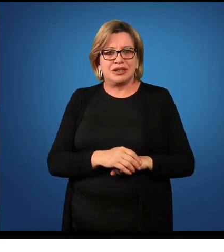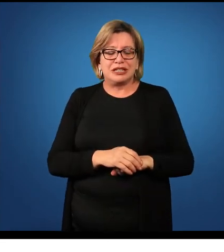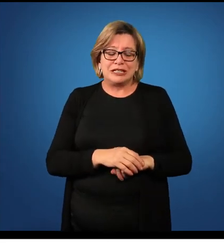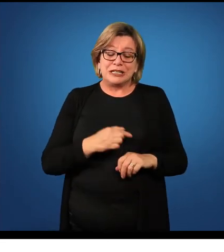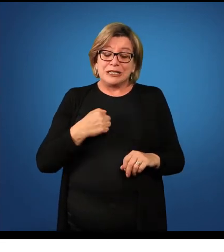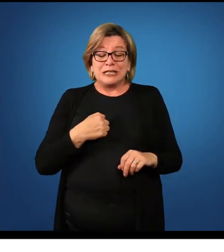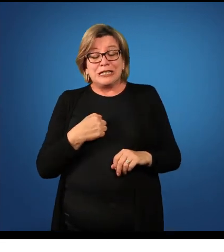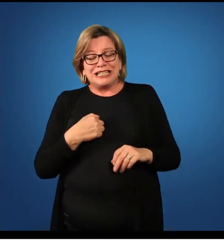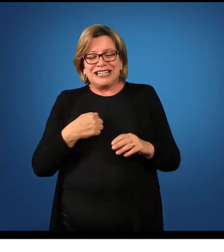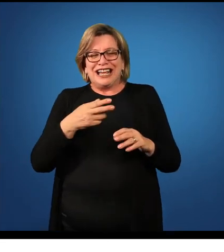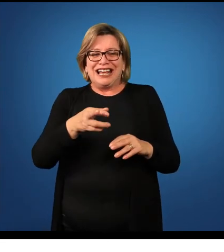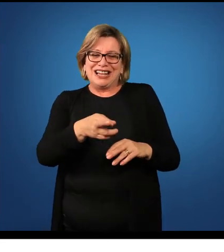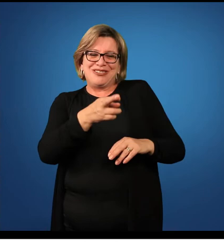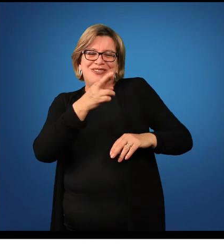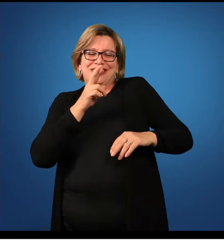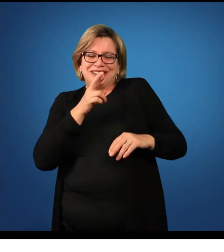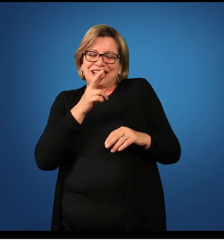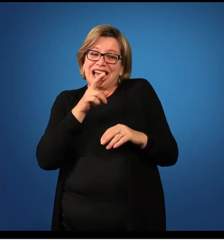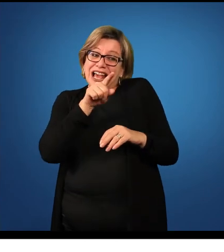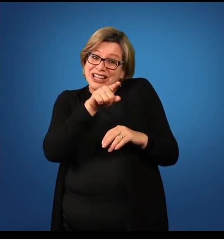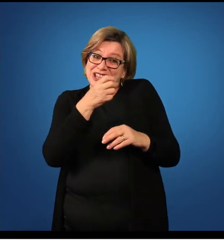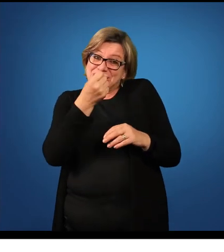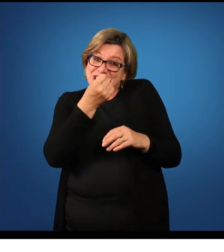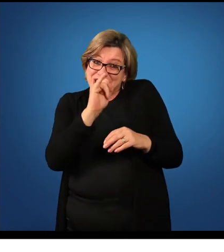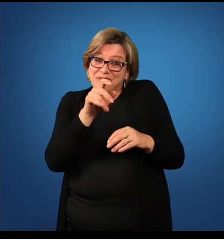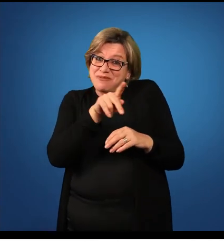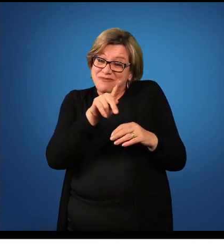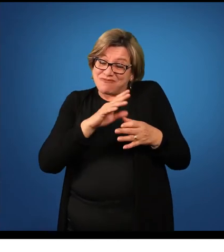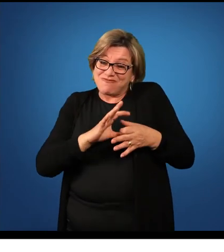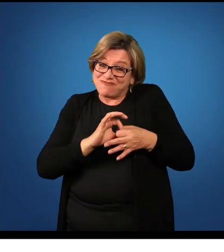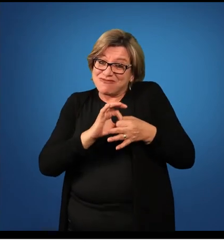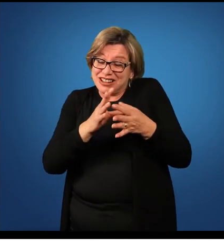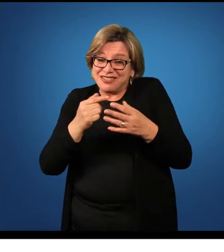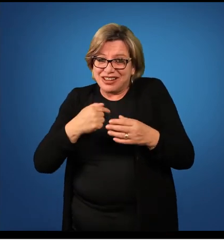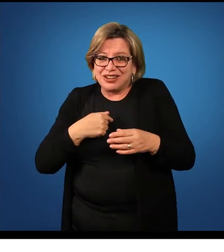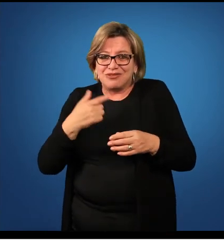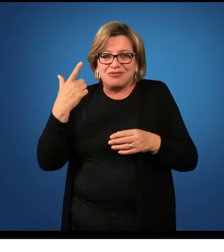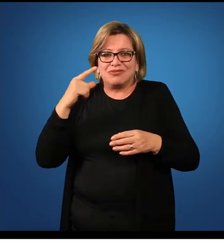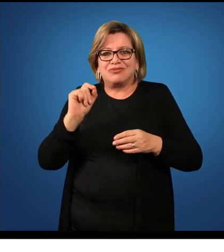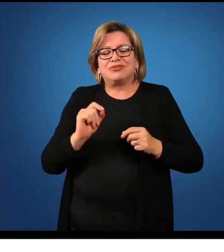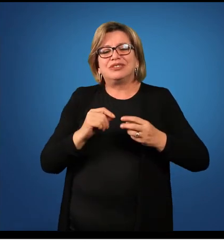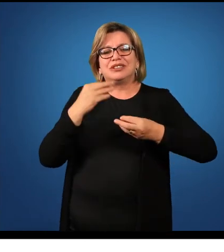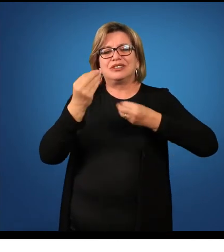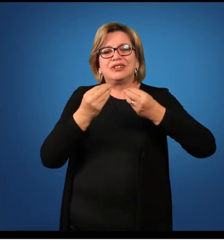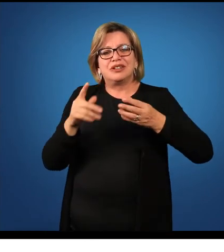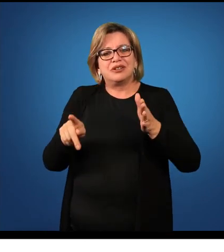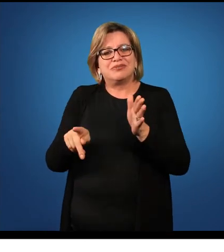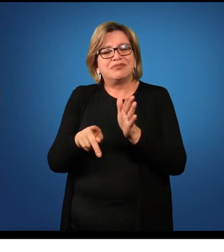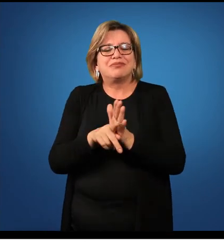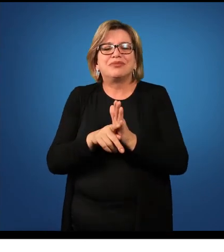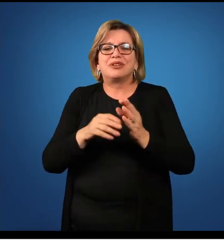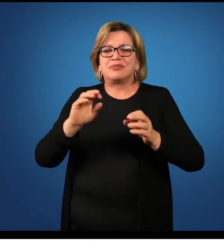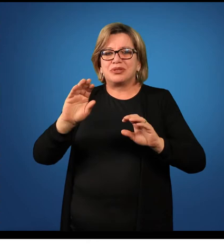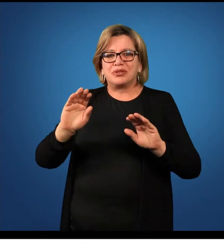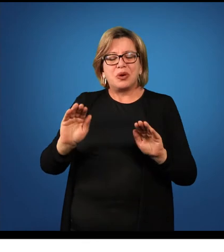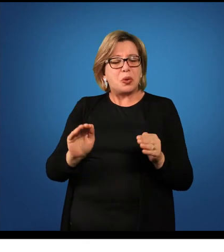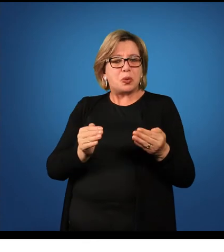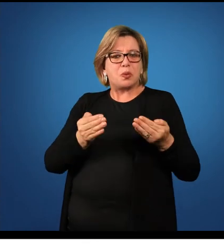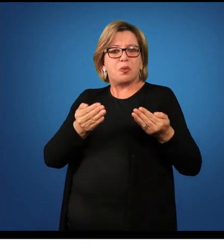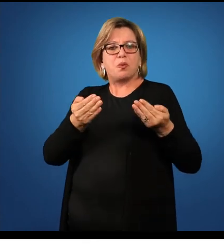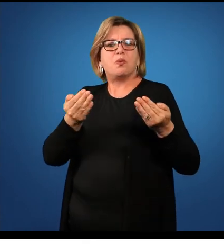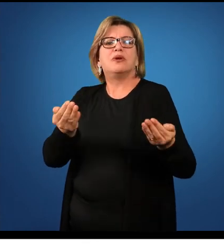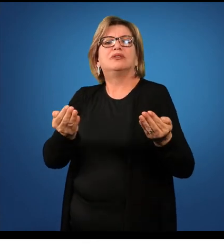professor, quando o senhor deixar, então, esse quando o senhor deixar é um adjunto adverbial de tempo, quando,